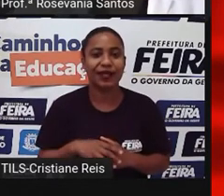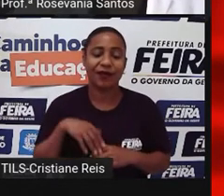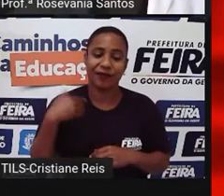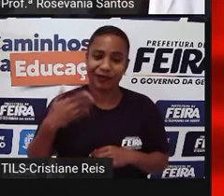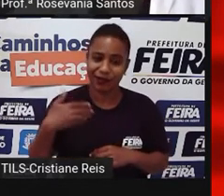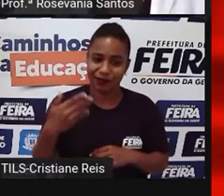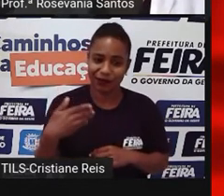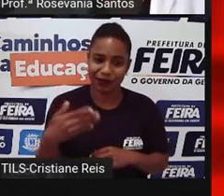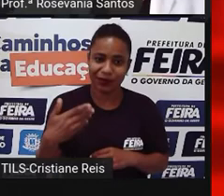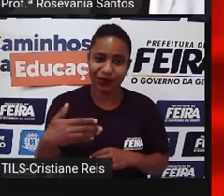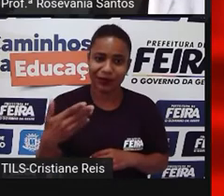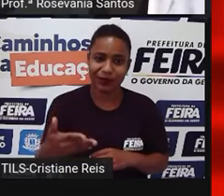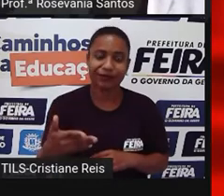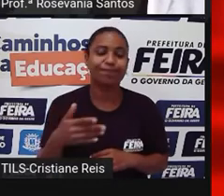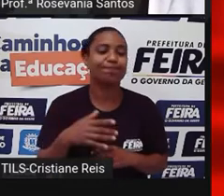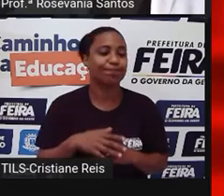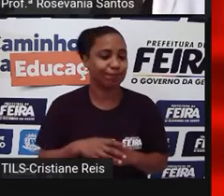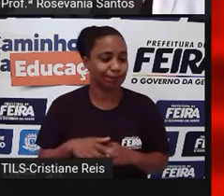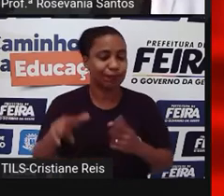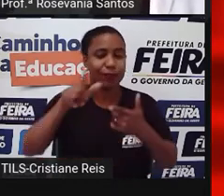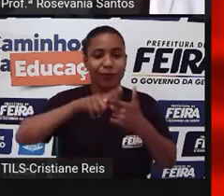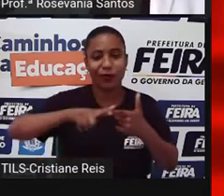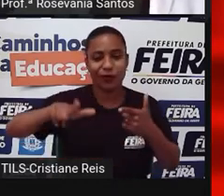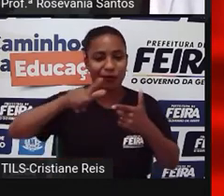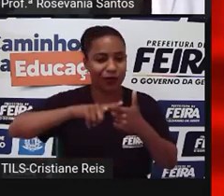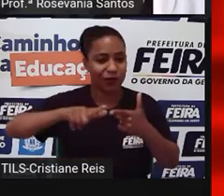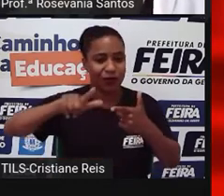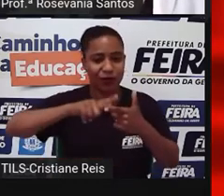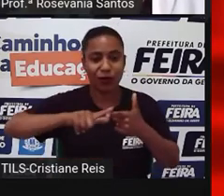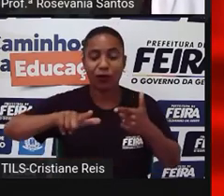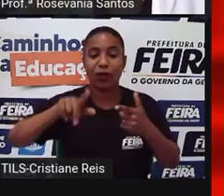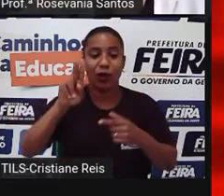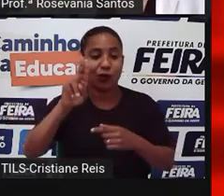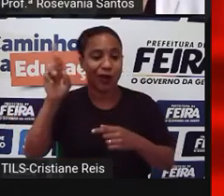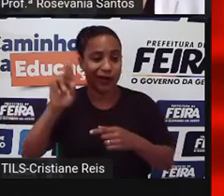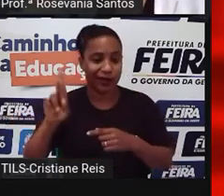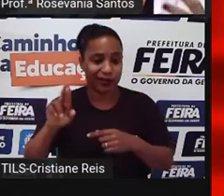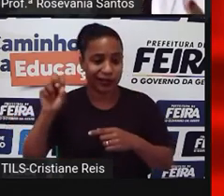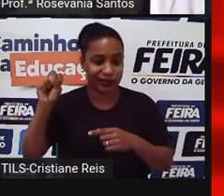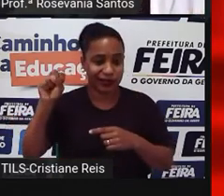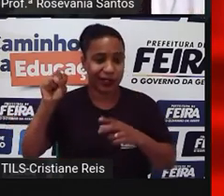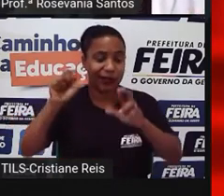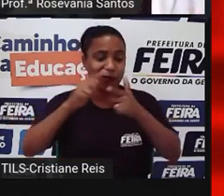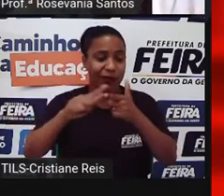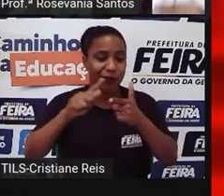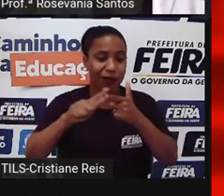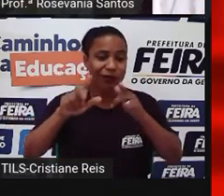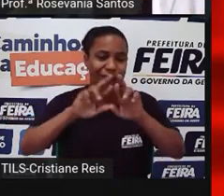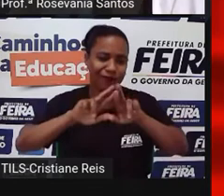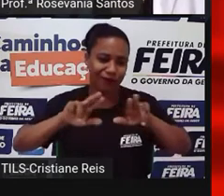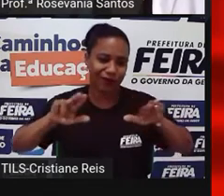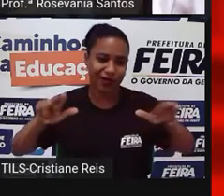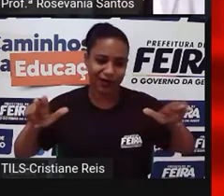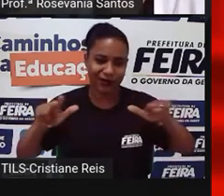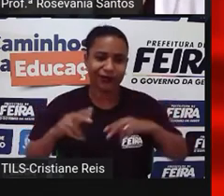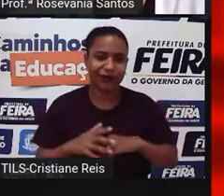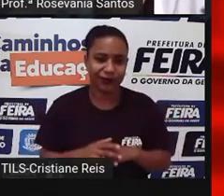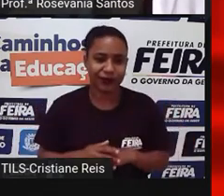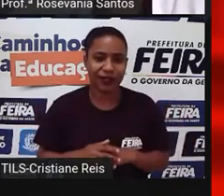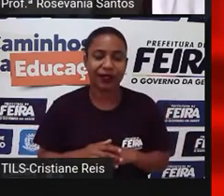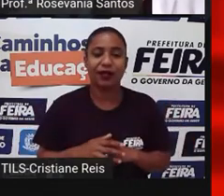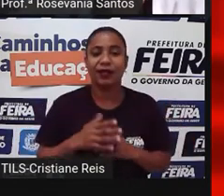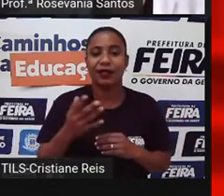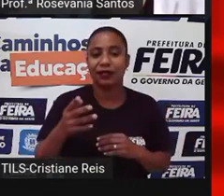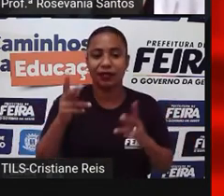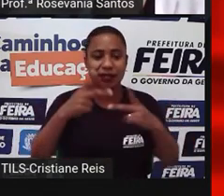infelizmente, ela passou por muitos problemas, porque a população não saiu, vamos dizer assim, né, do